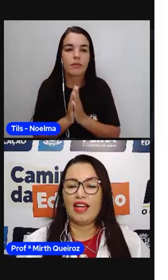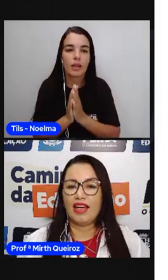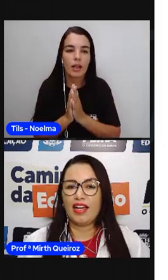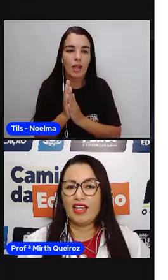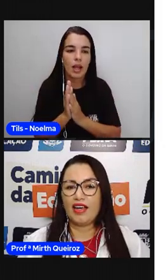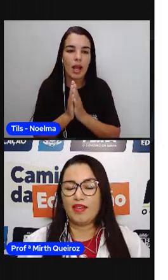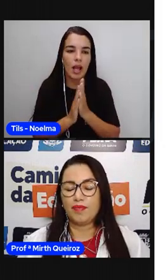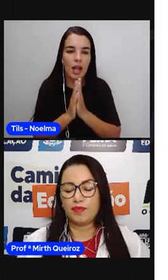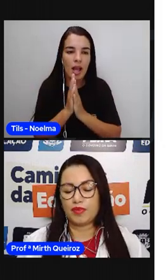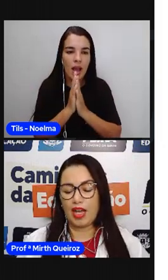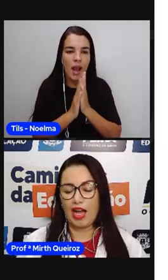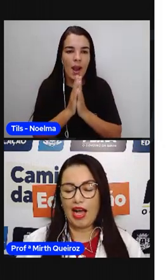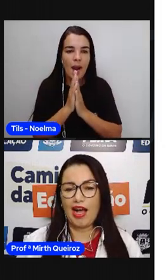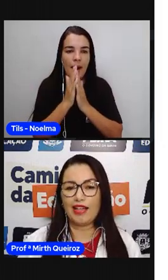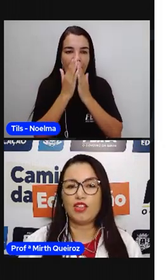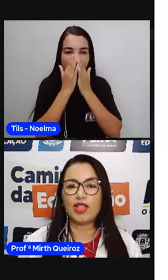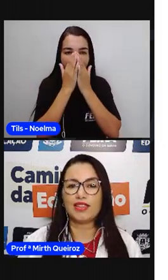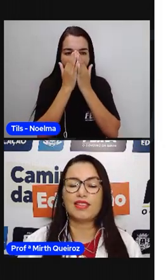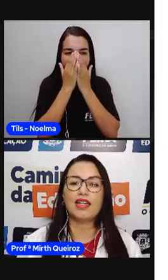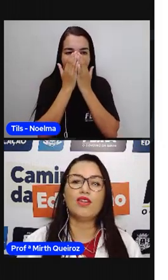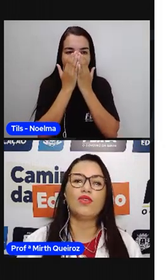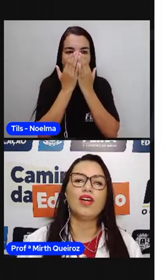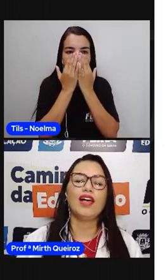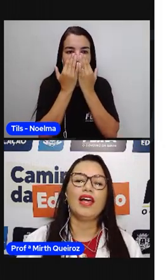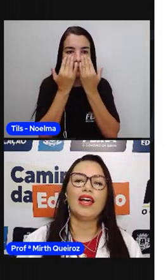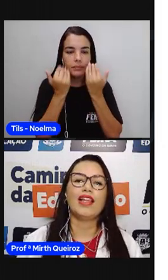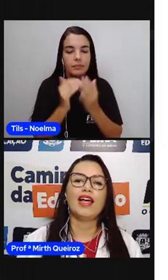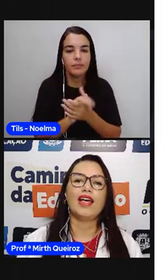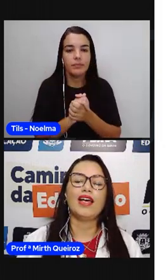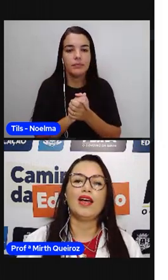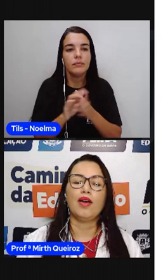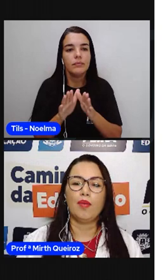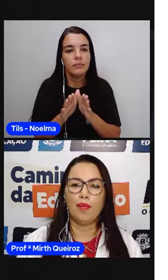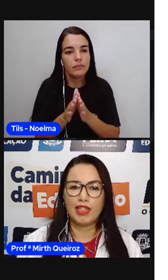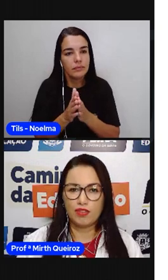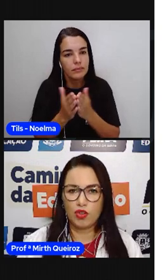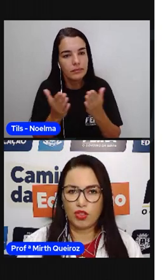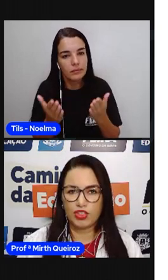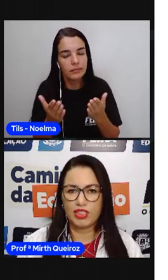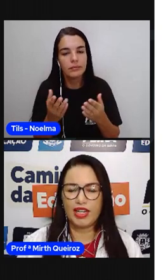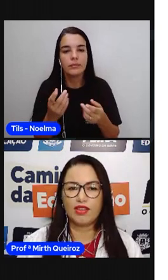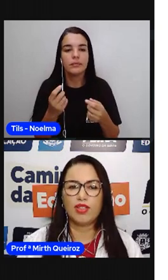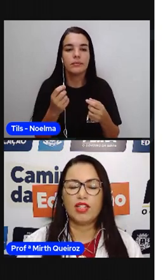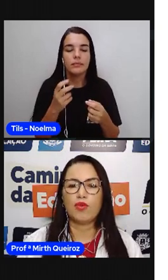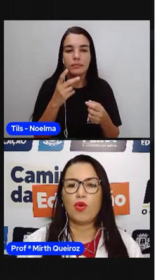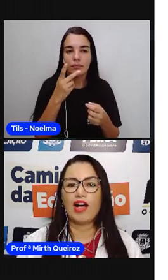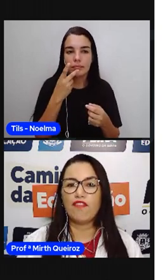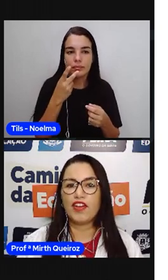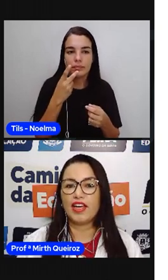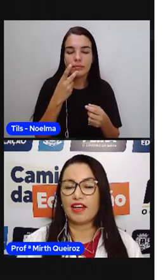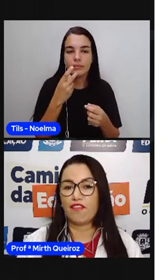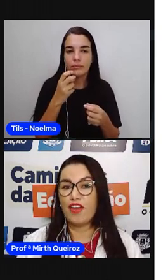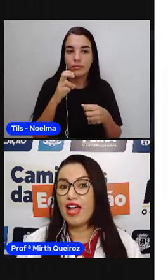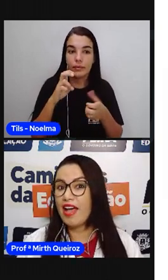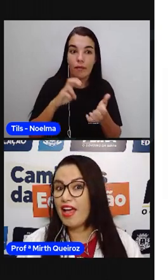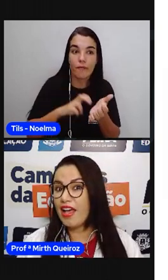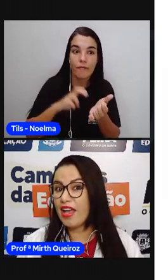a entonação, ela é mais forte, certo? O pé